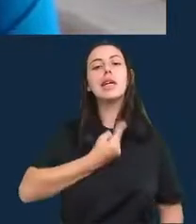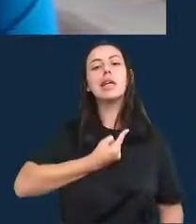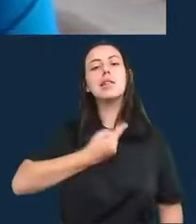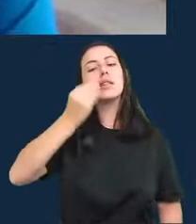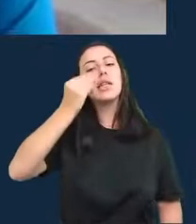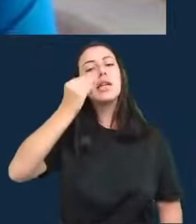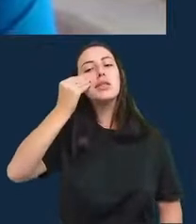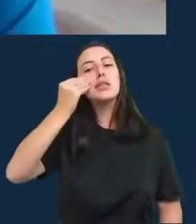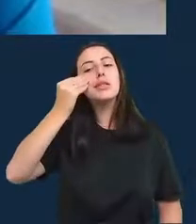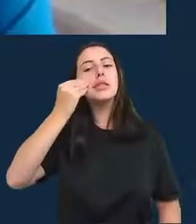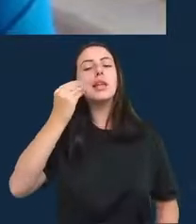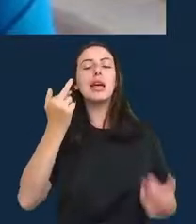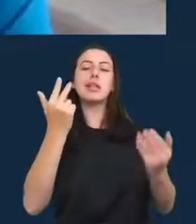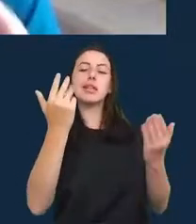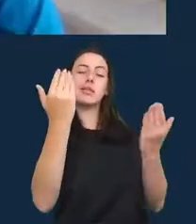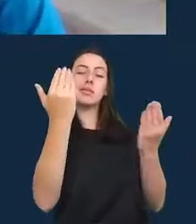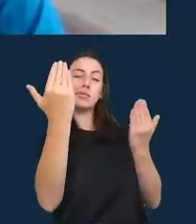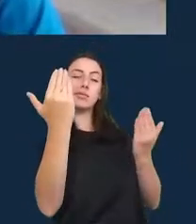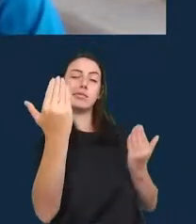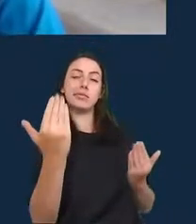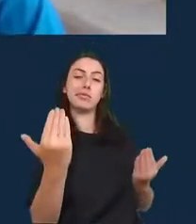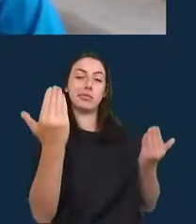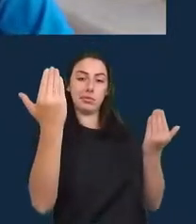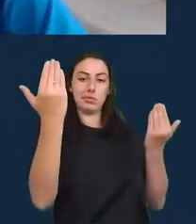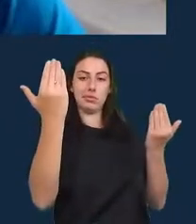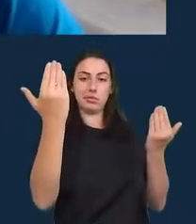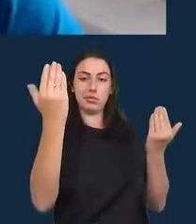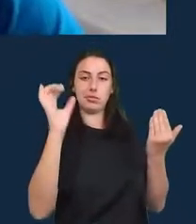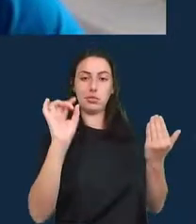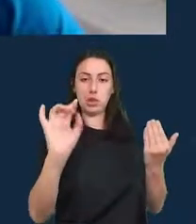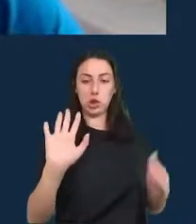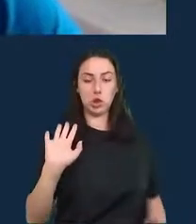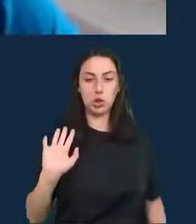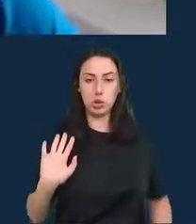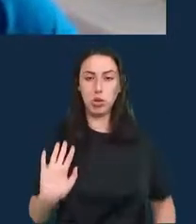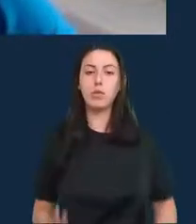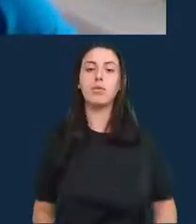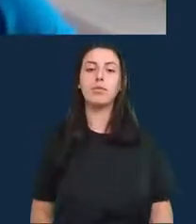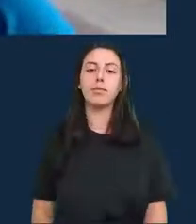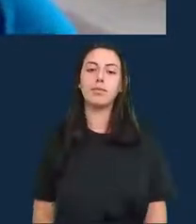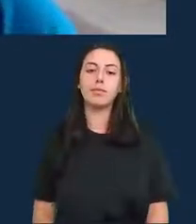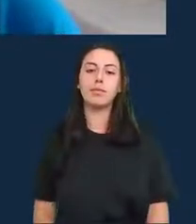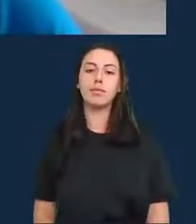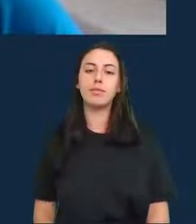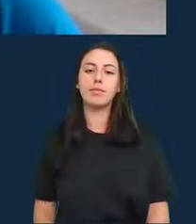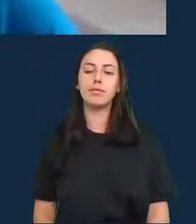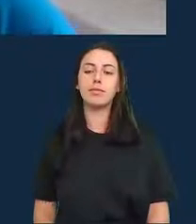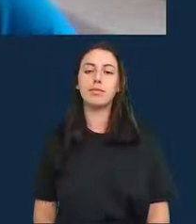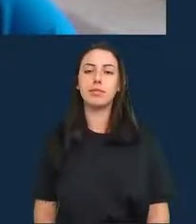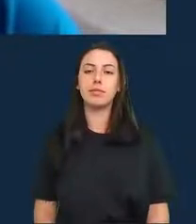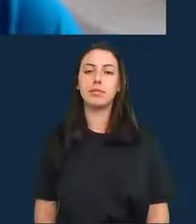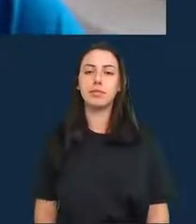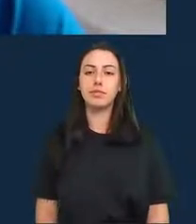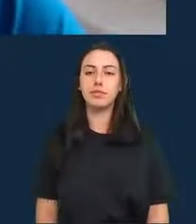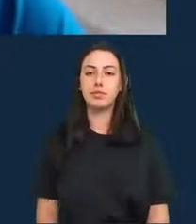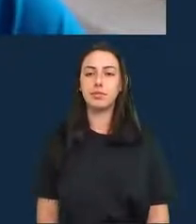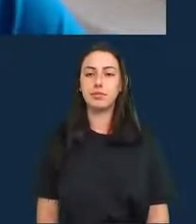diferentes do que deveriam ser, porque há essa probabilidade em qualquer país, né? A Ideas Vabe